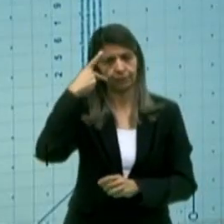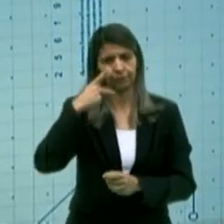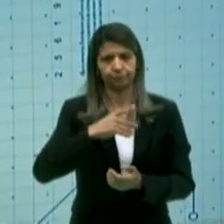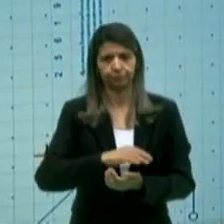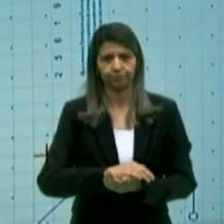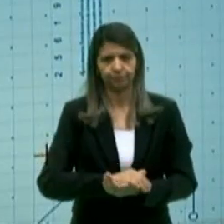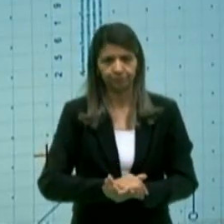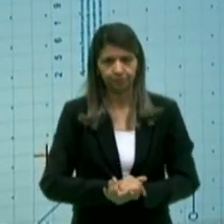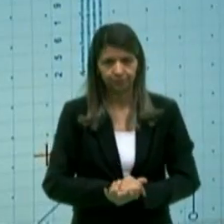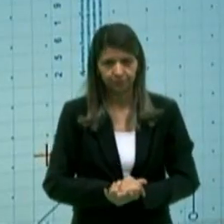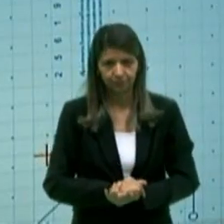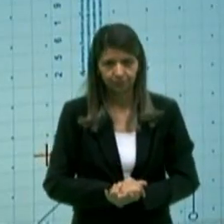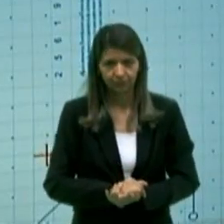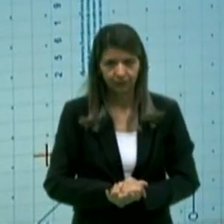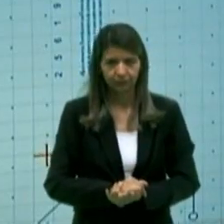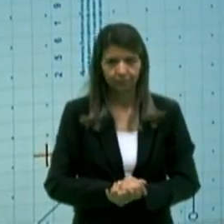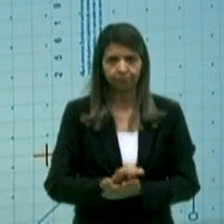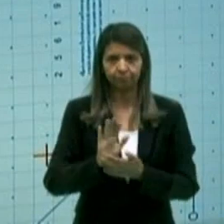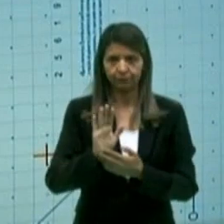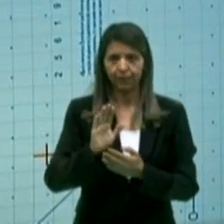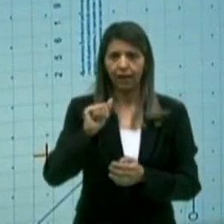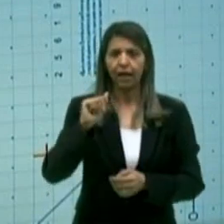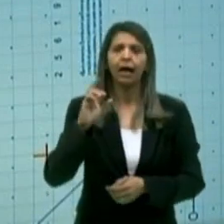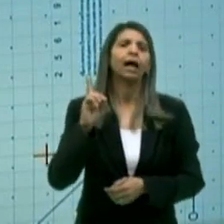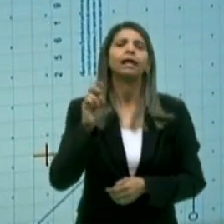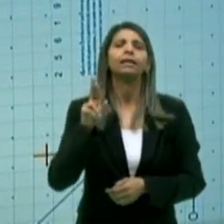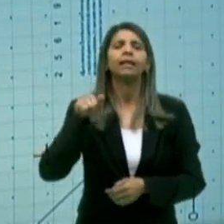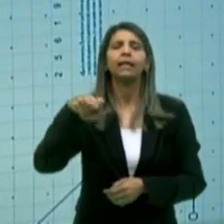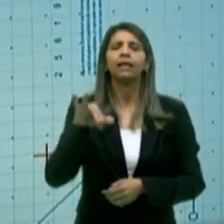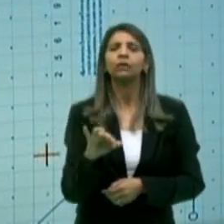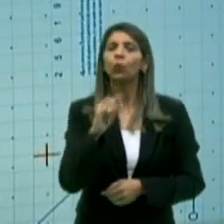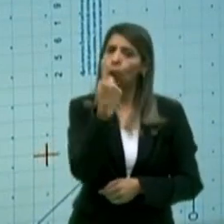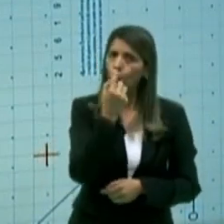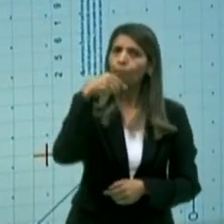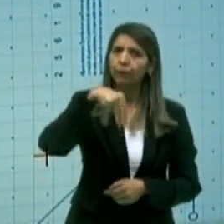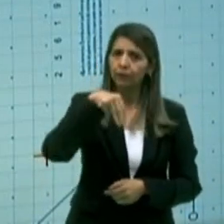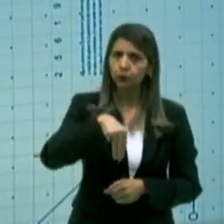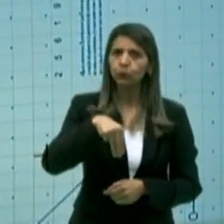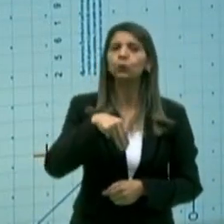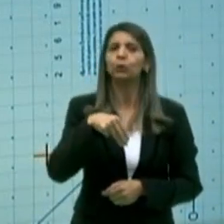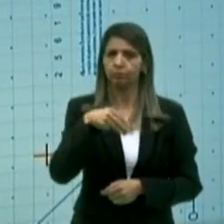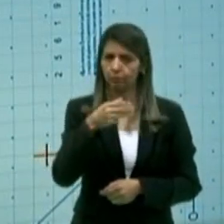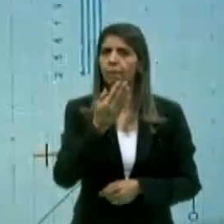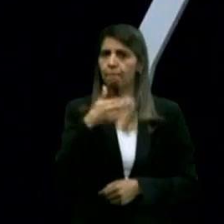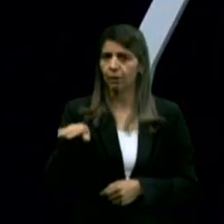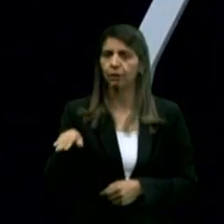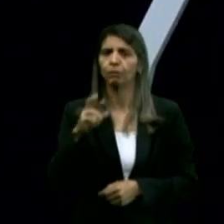Olha, Pedro... Adriano Trajano, você tem um minuto e meio para dar essa resposta.